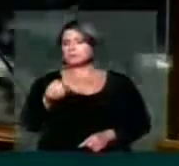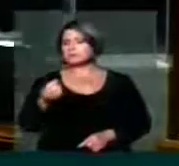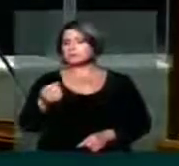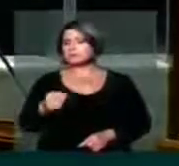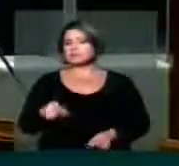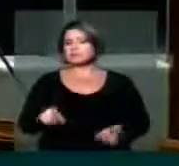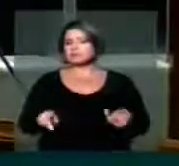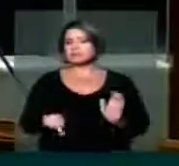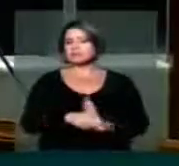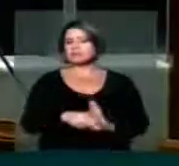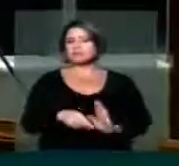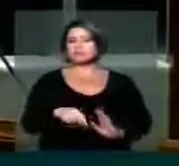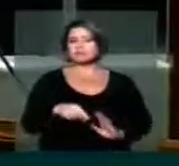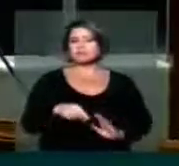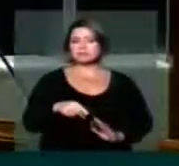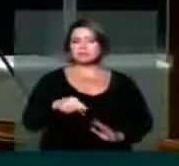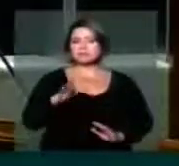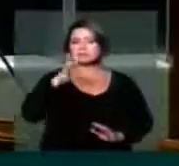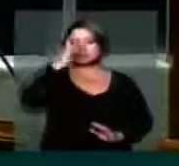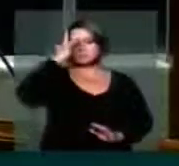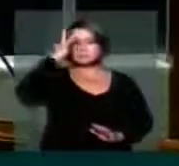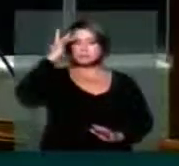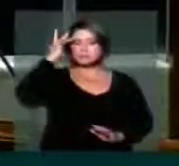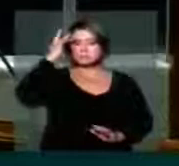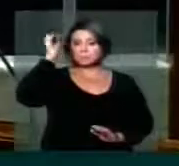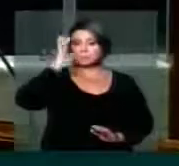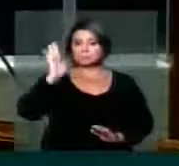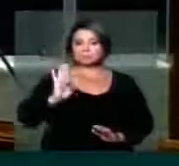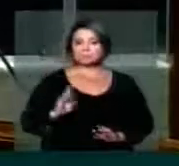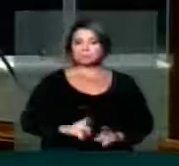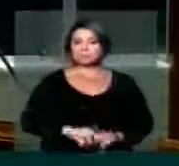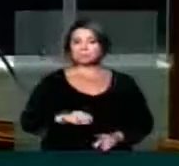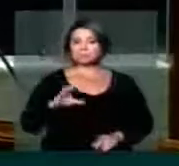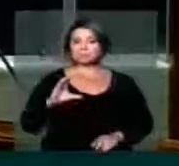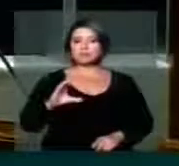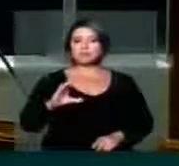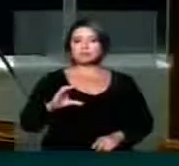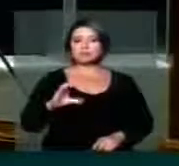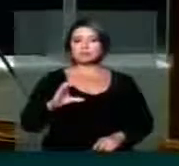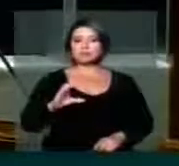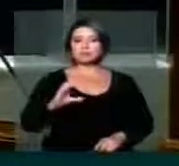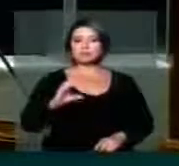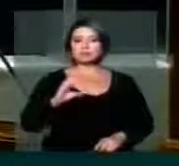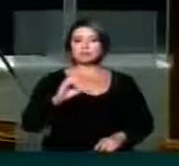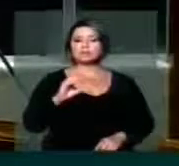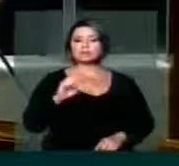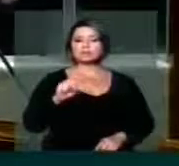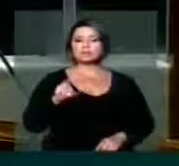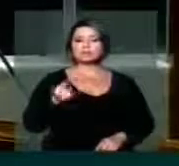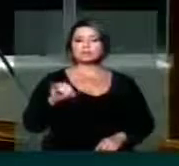de brasileiros, a famosa conta na Suíça, seriam